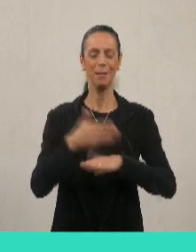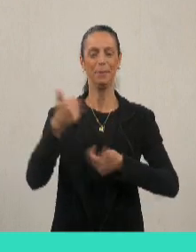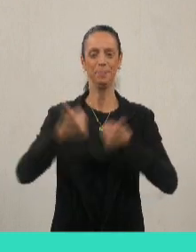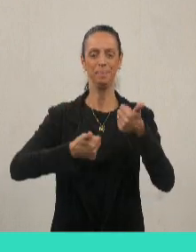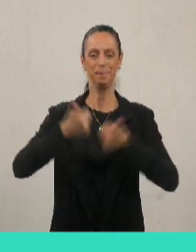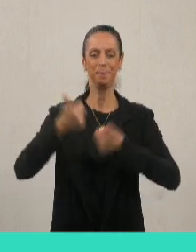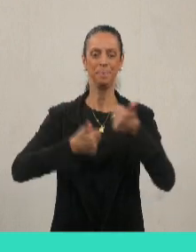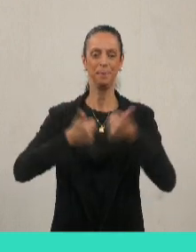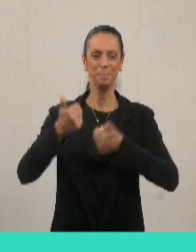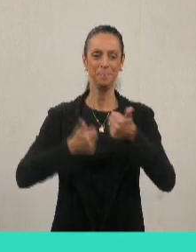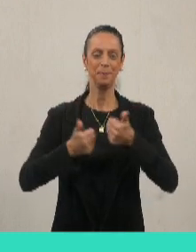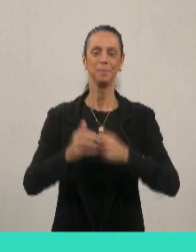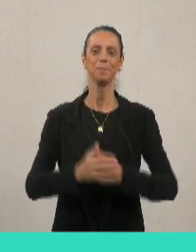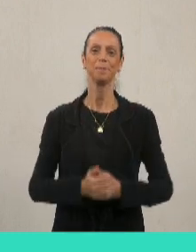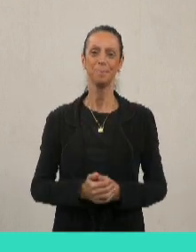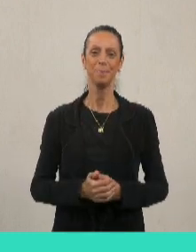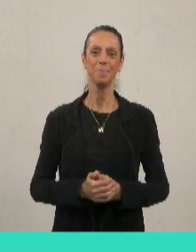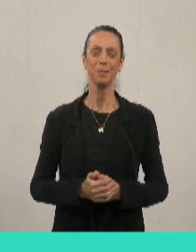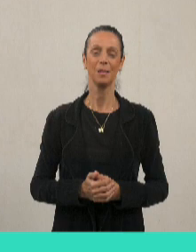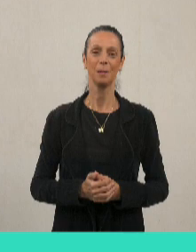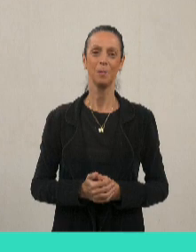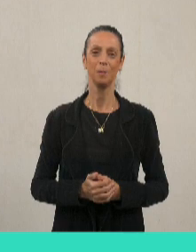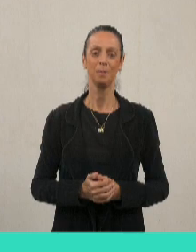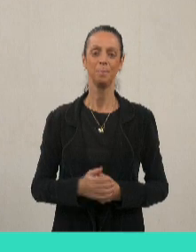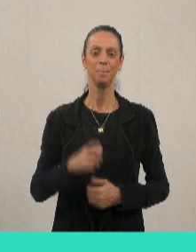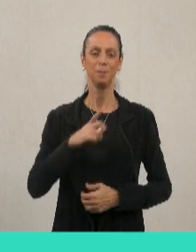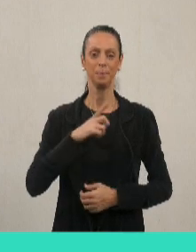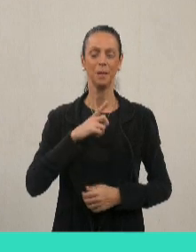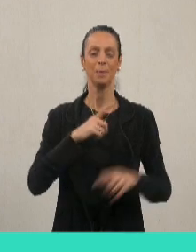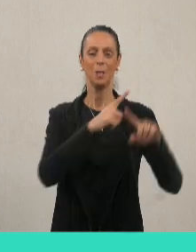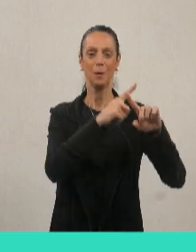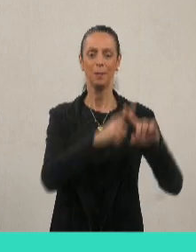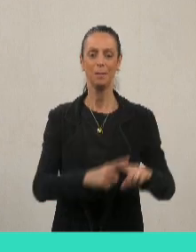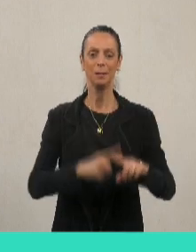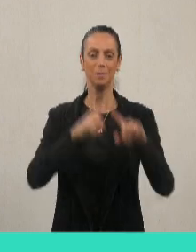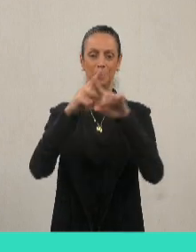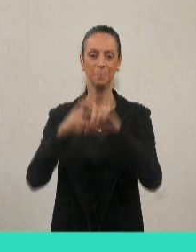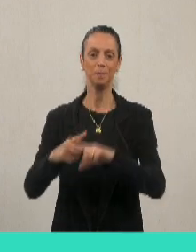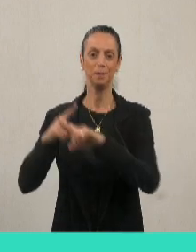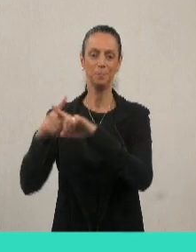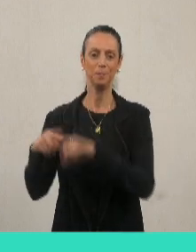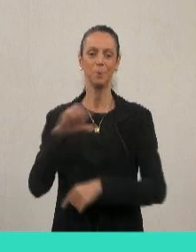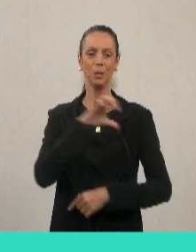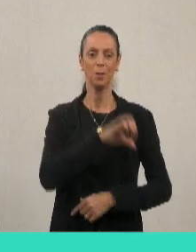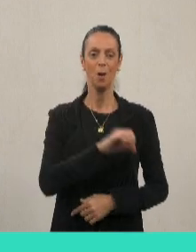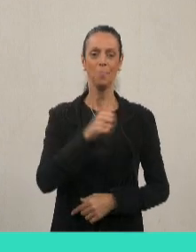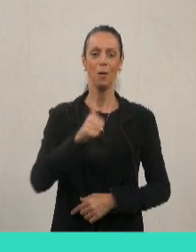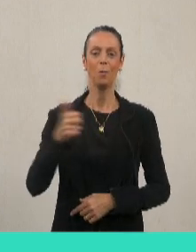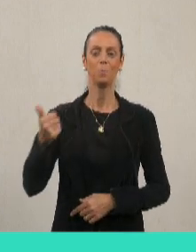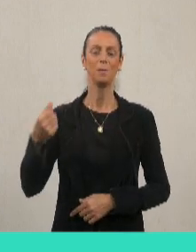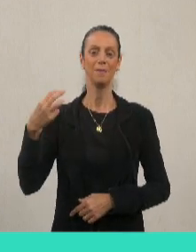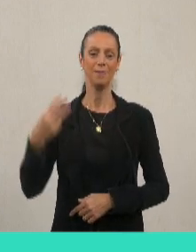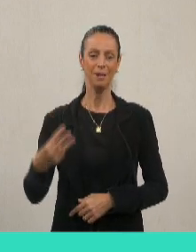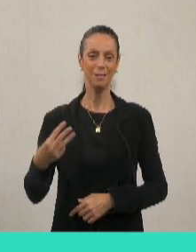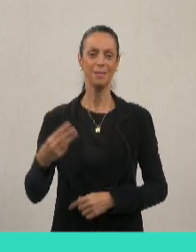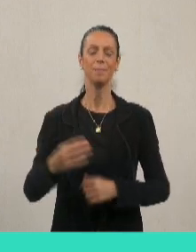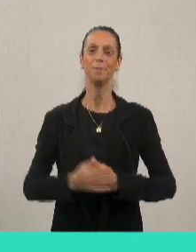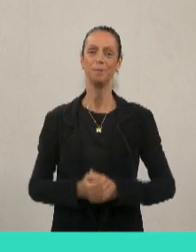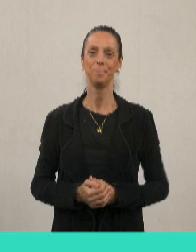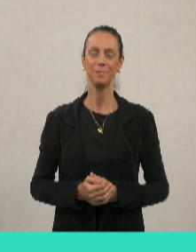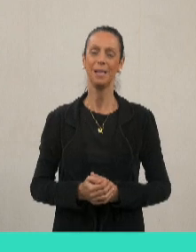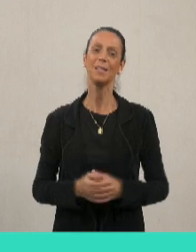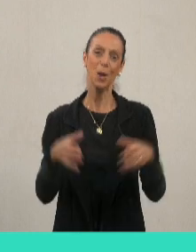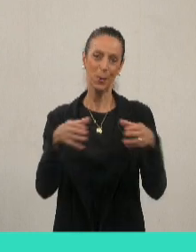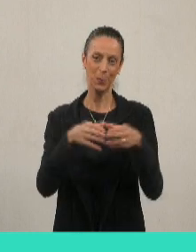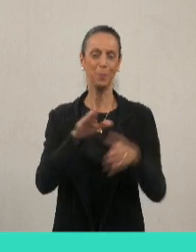Aí, o futuro dessa cidade, né, o sub-9, sub-11, sub-13. Então, daí para frente, já é uma agorizada maior